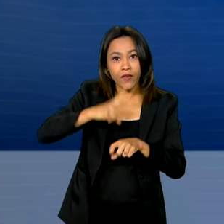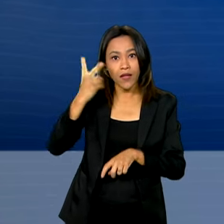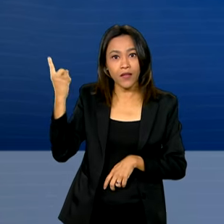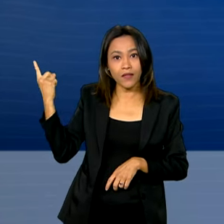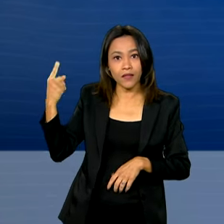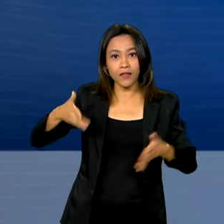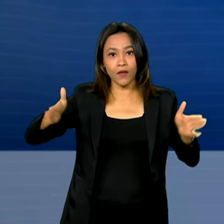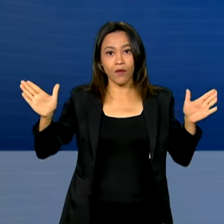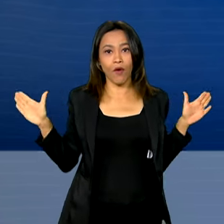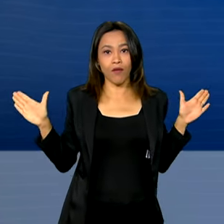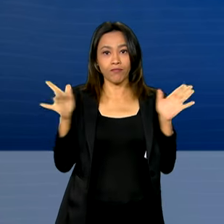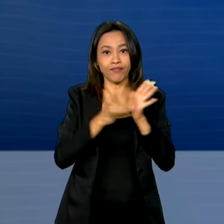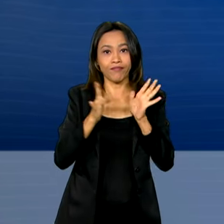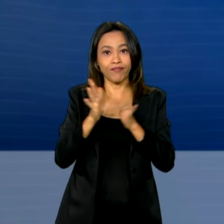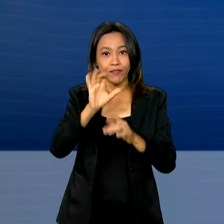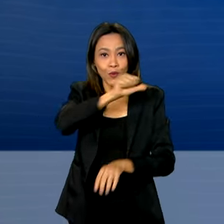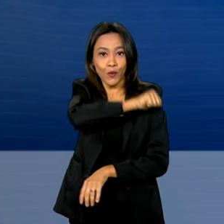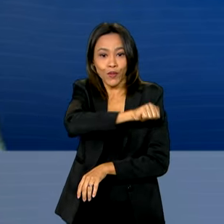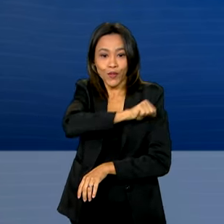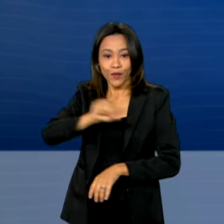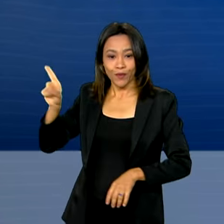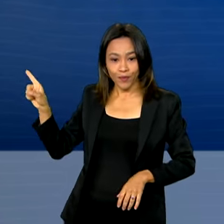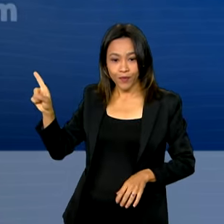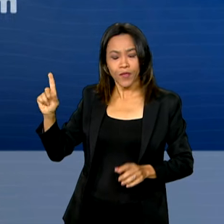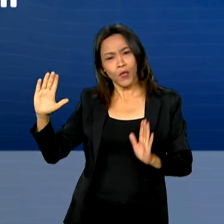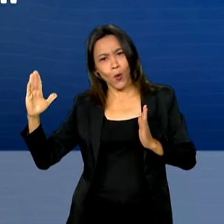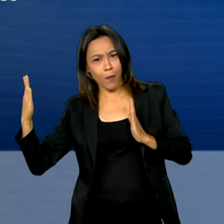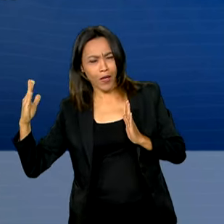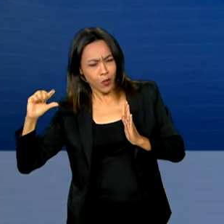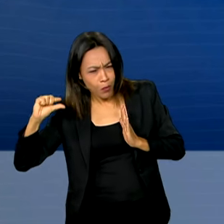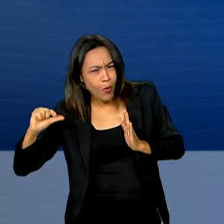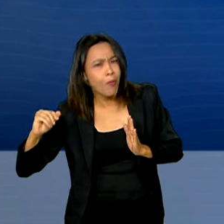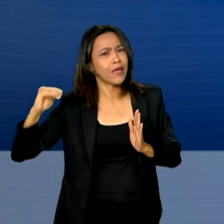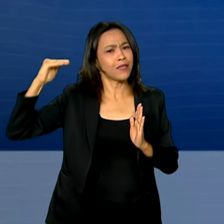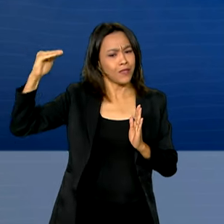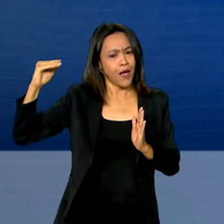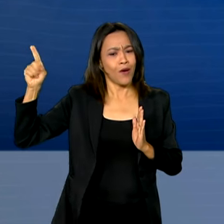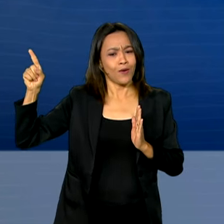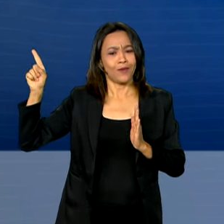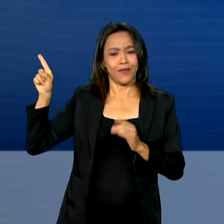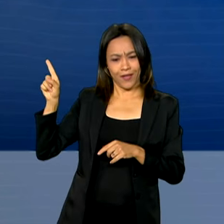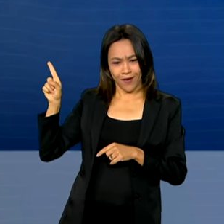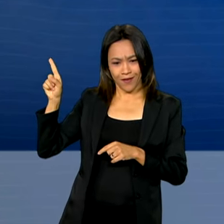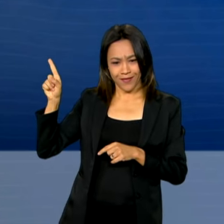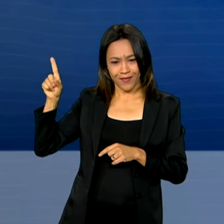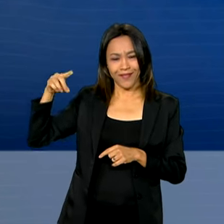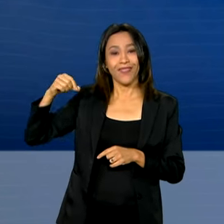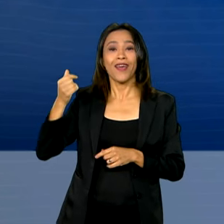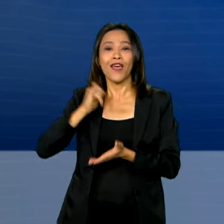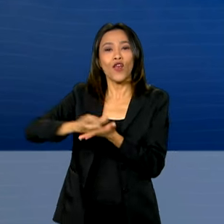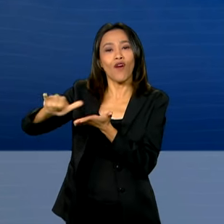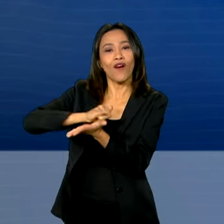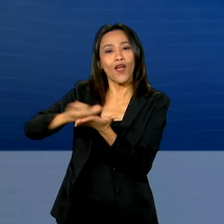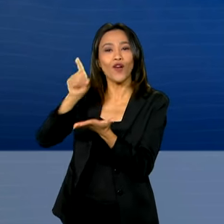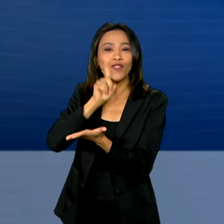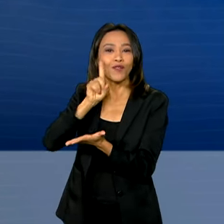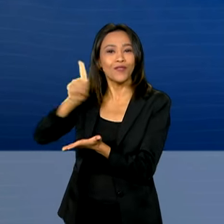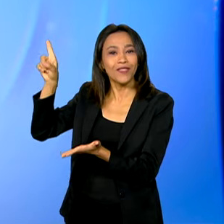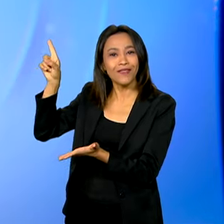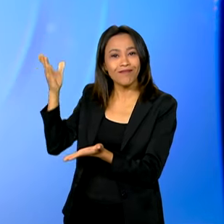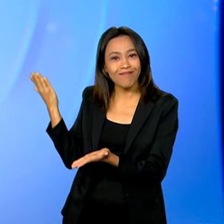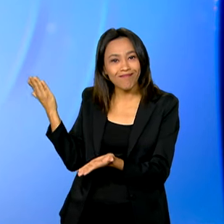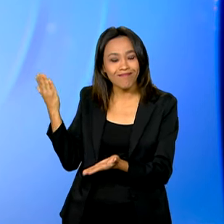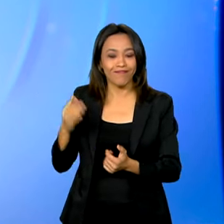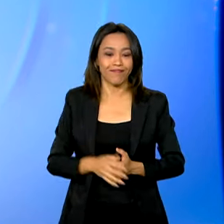alto que o Cristo Redentor no Rio de Janeiro e um pouco mais alto que a Estátua da Liberdade, em Nova Iorque, nos Estados Unidos.